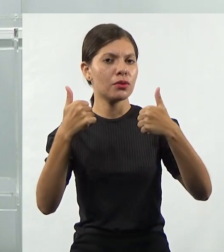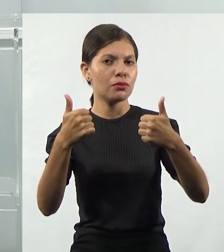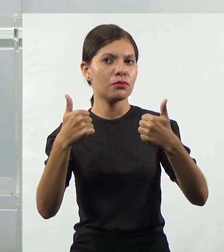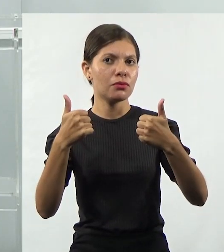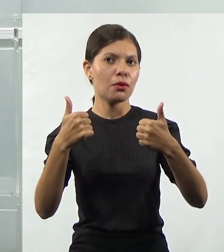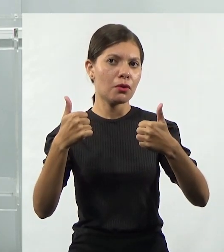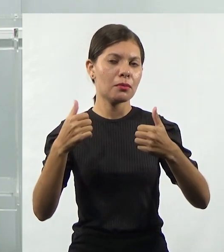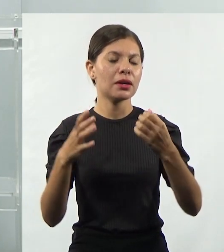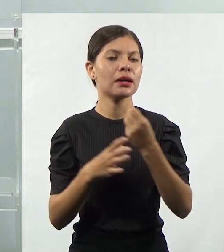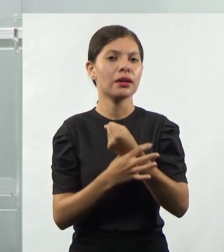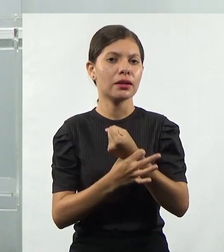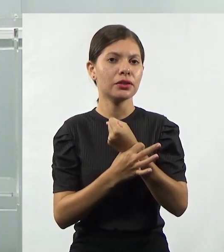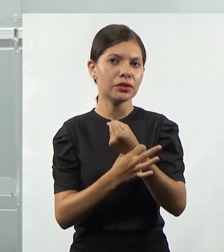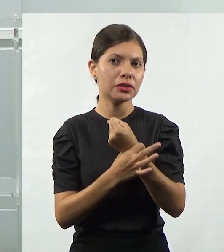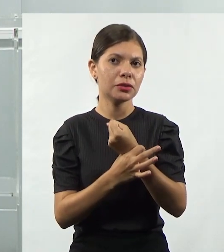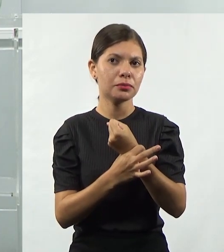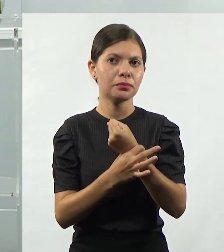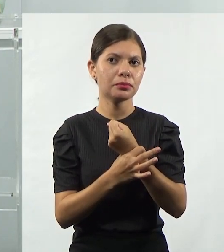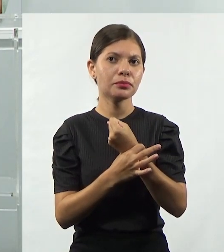forma.